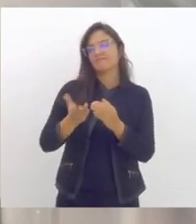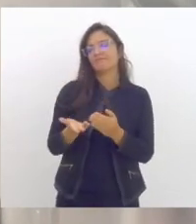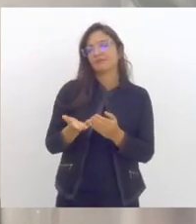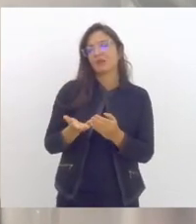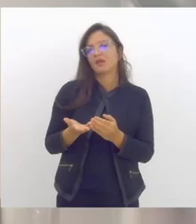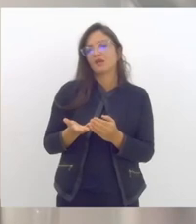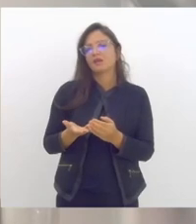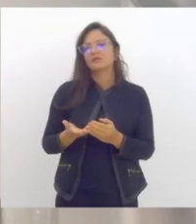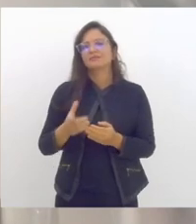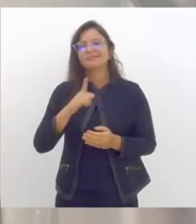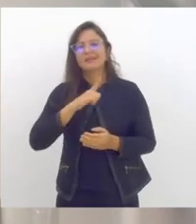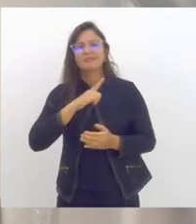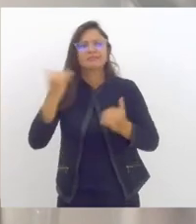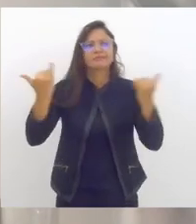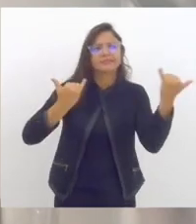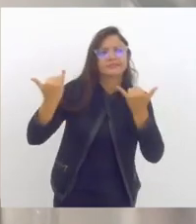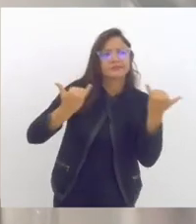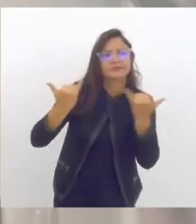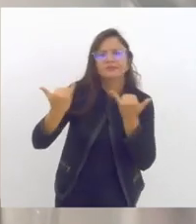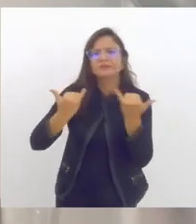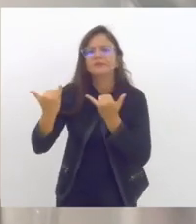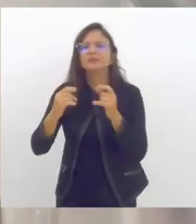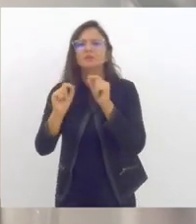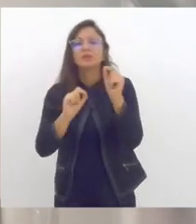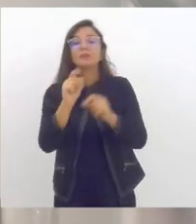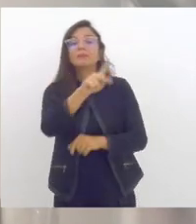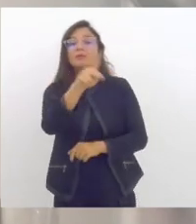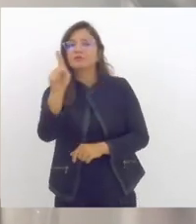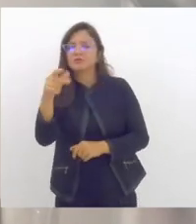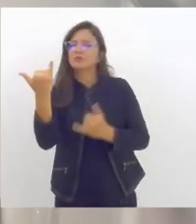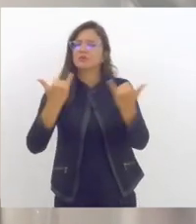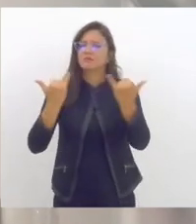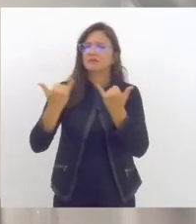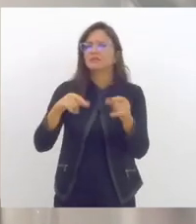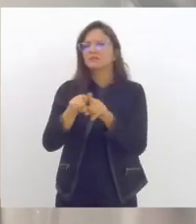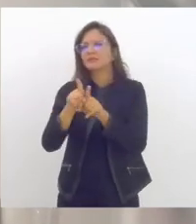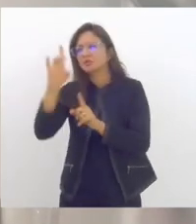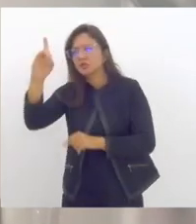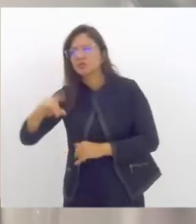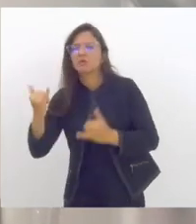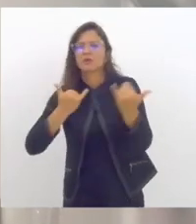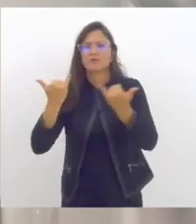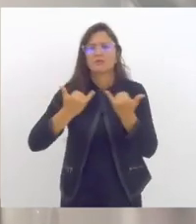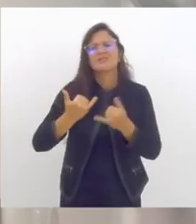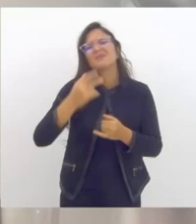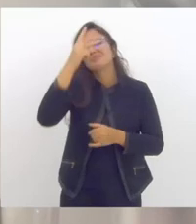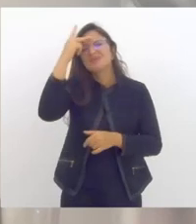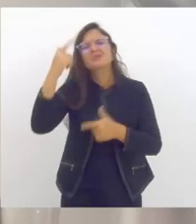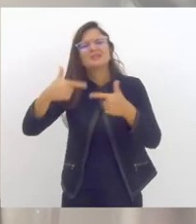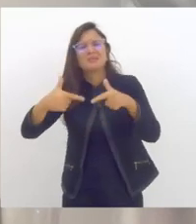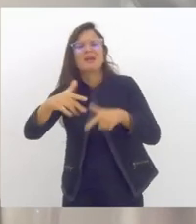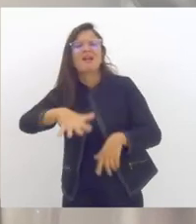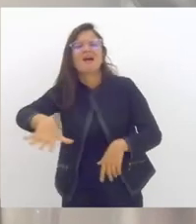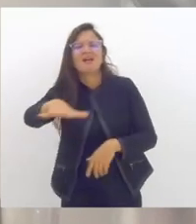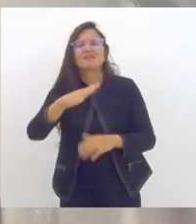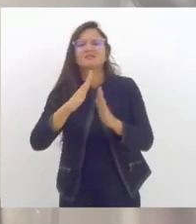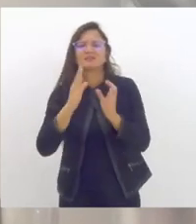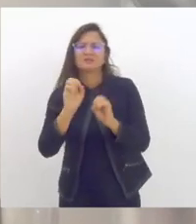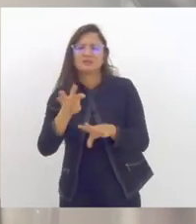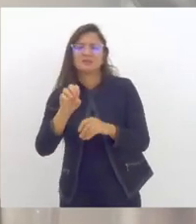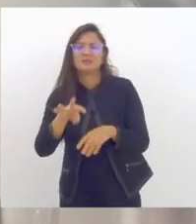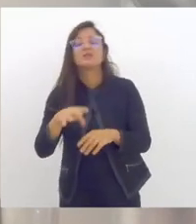gente tem recebido muitos relatos de professores, de diretores, de profissionais de educação e de estudantes,